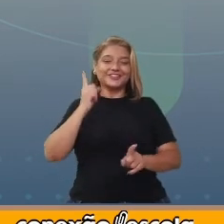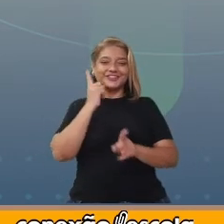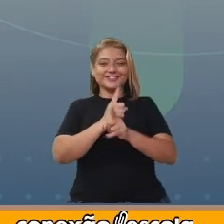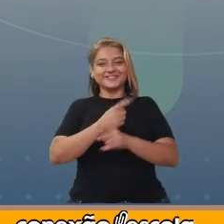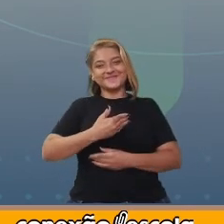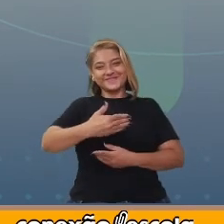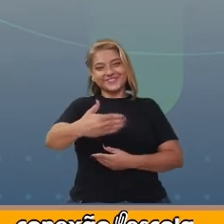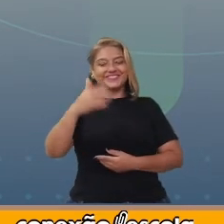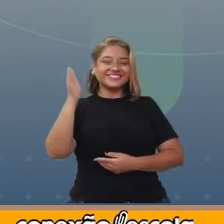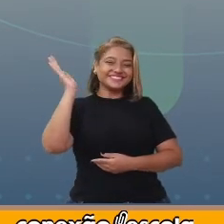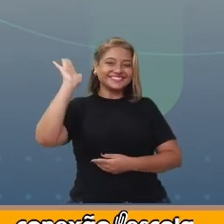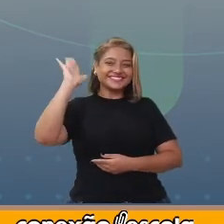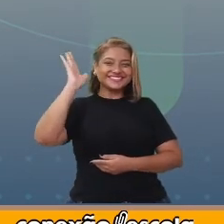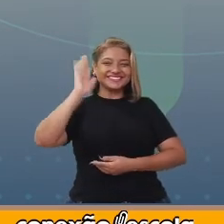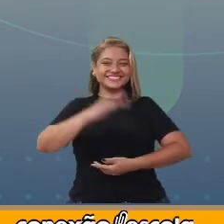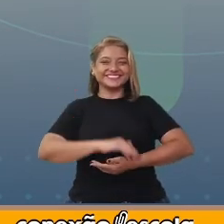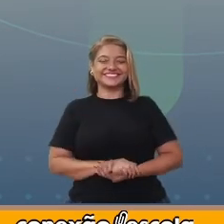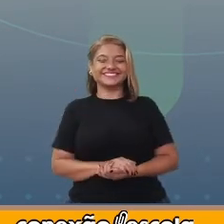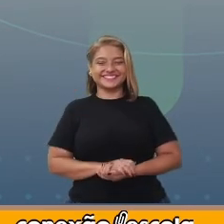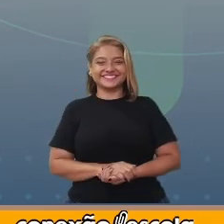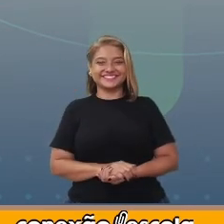Até a próxima! Tchau, tchau!